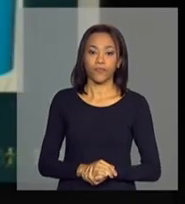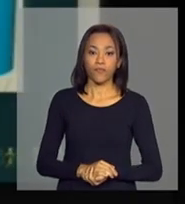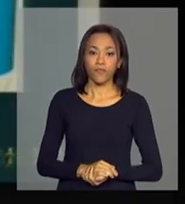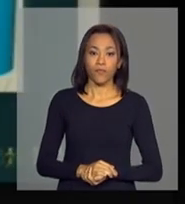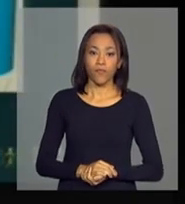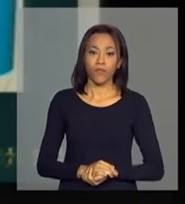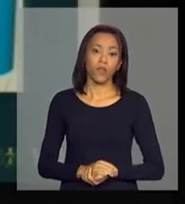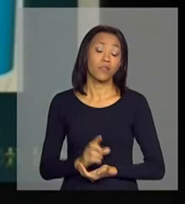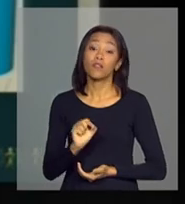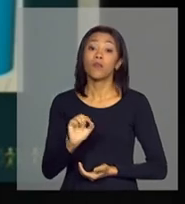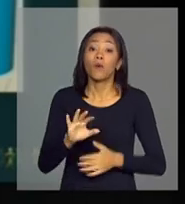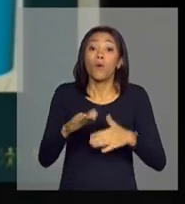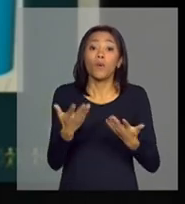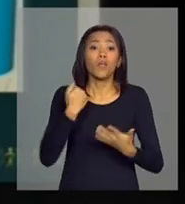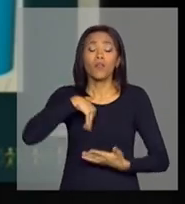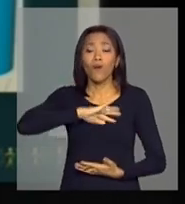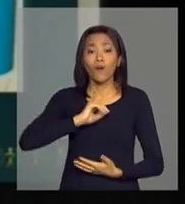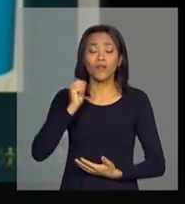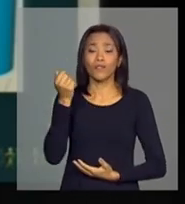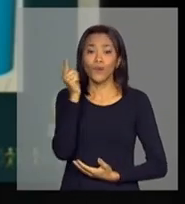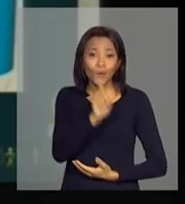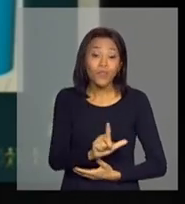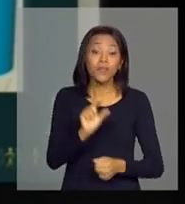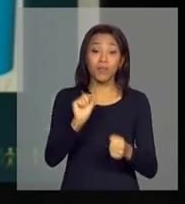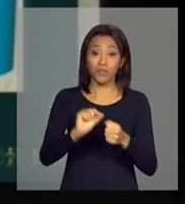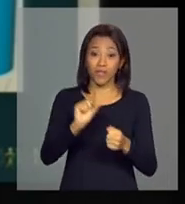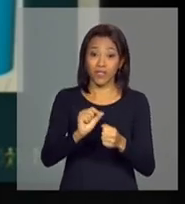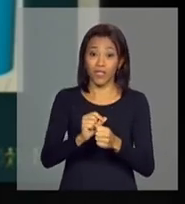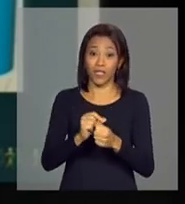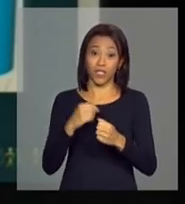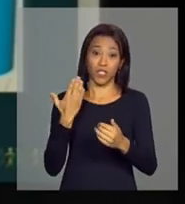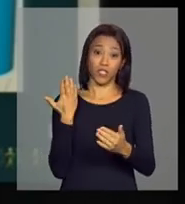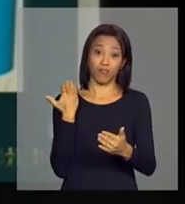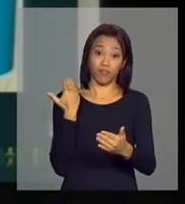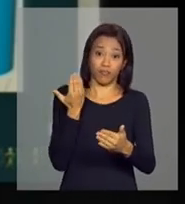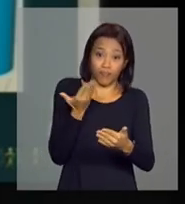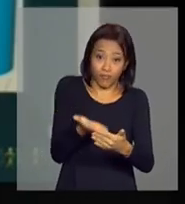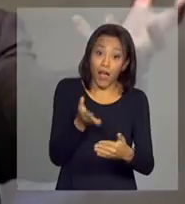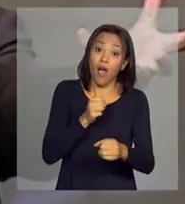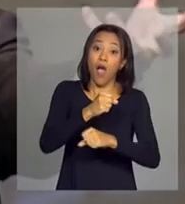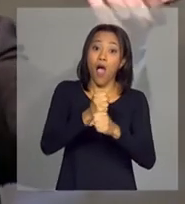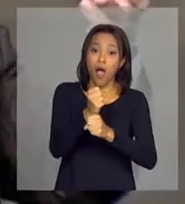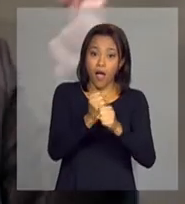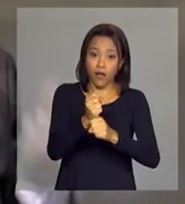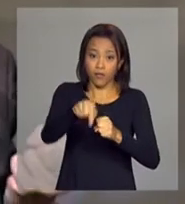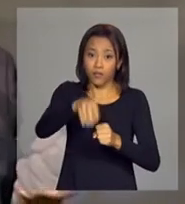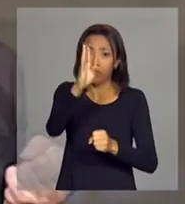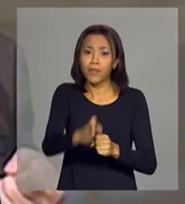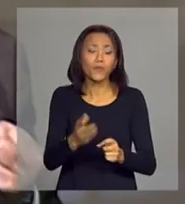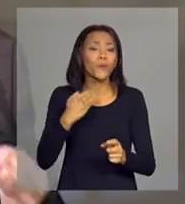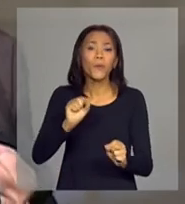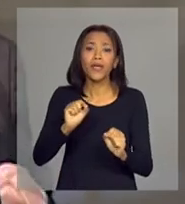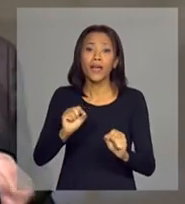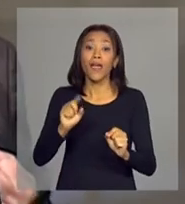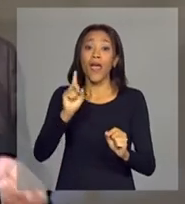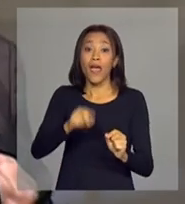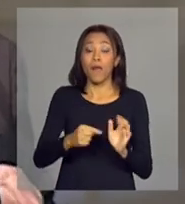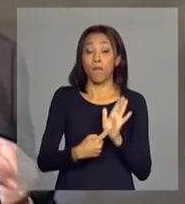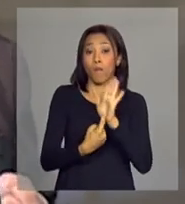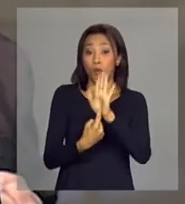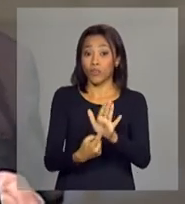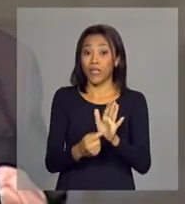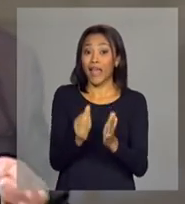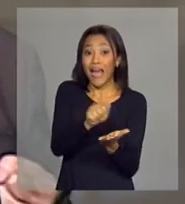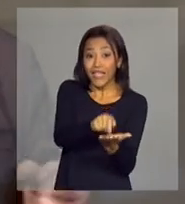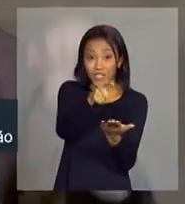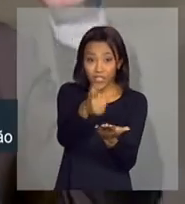E o que nós conseguimos fazer nesses últimos anos no Brasil foi trazer para o centro da agenda política do